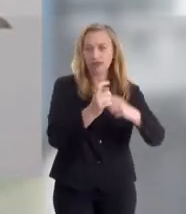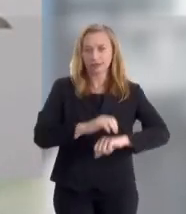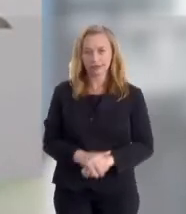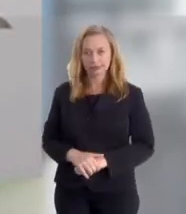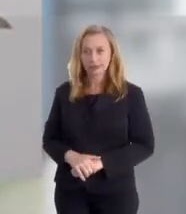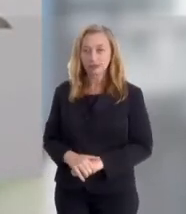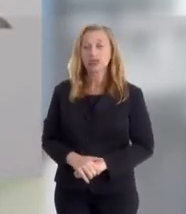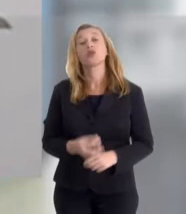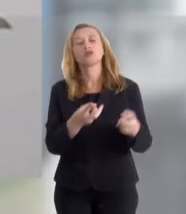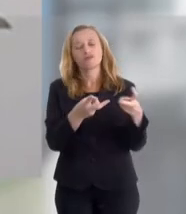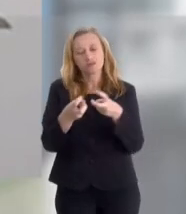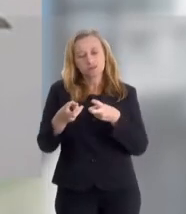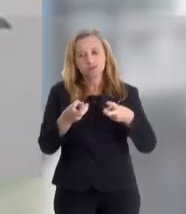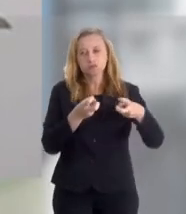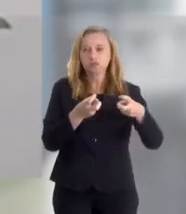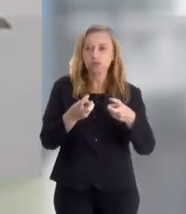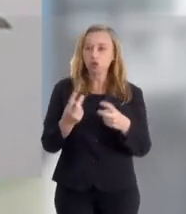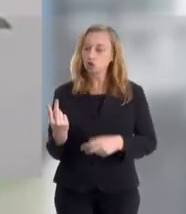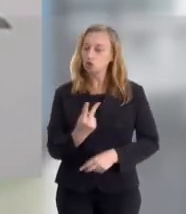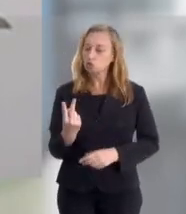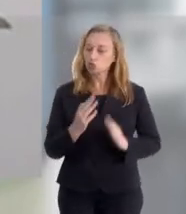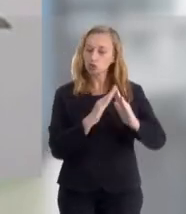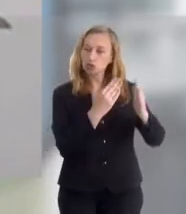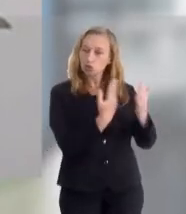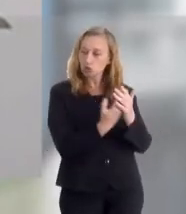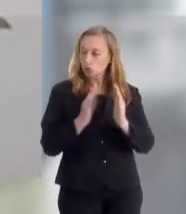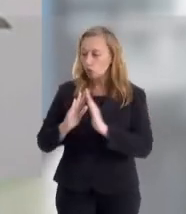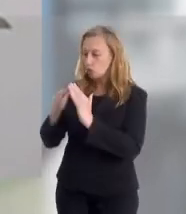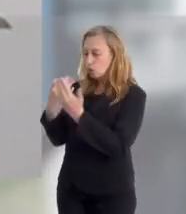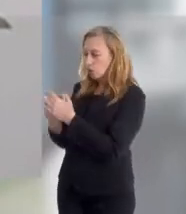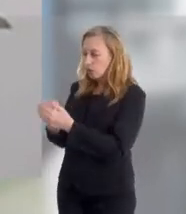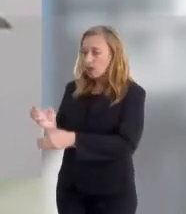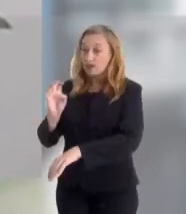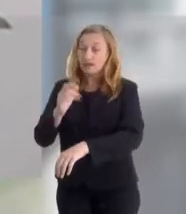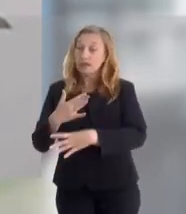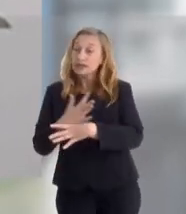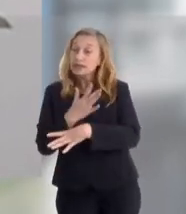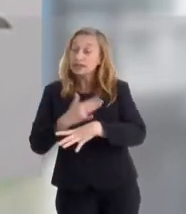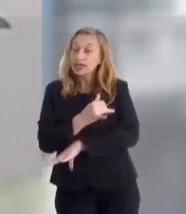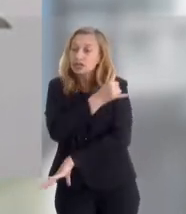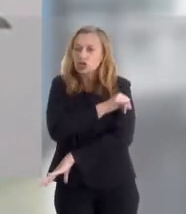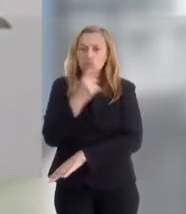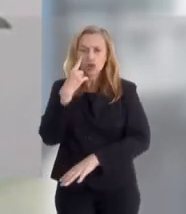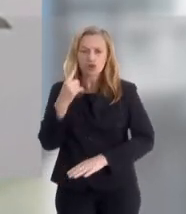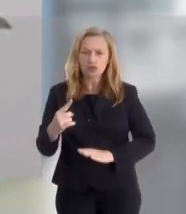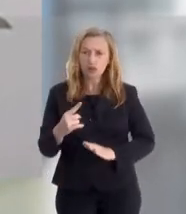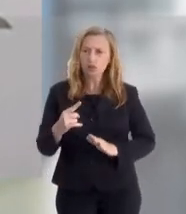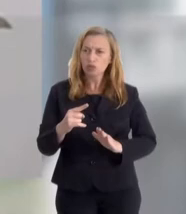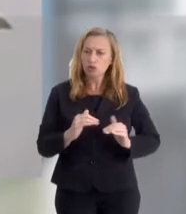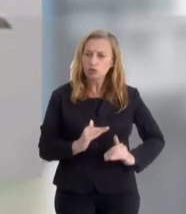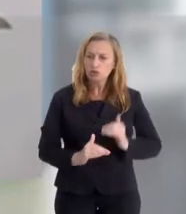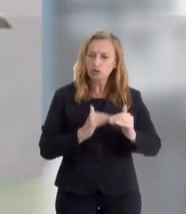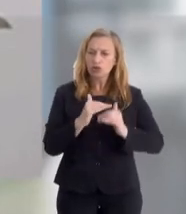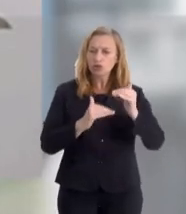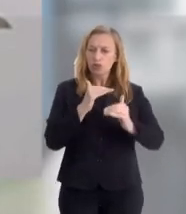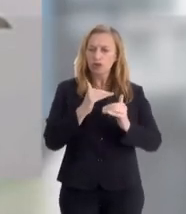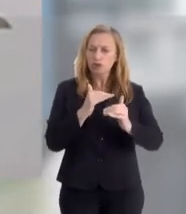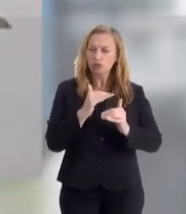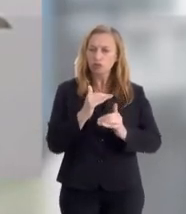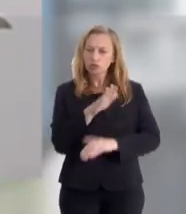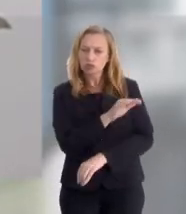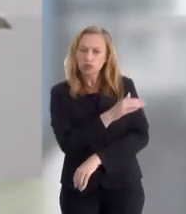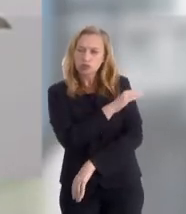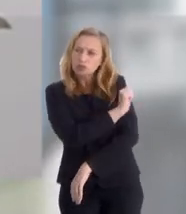exposição à violência. Então, foi isso que a gente fez. A gente pegou esses dois grupos de escolas, na cidade do Rio, e mediu o desempenho dos alunos.